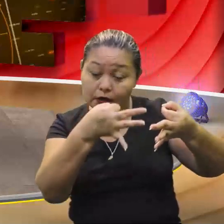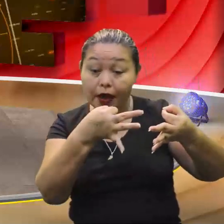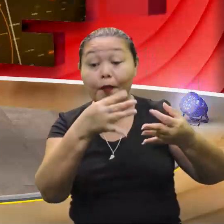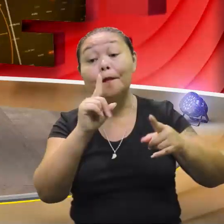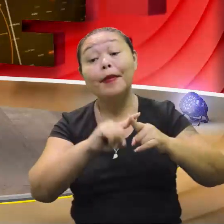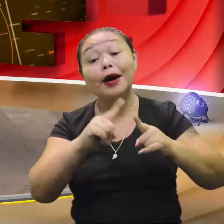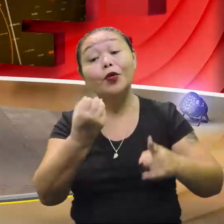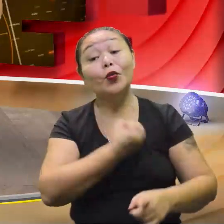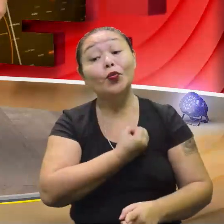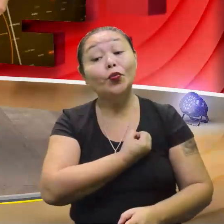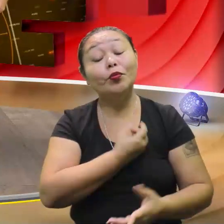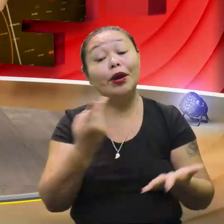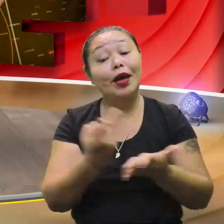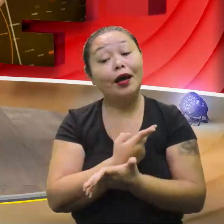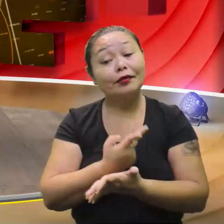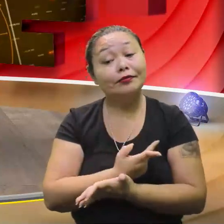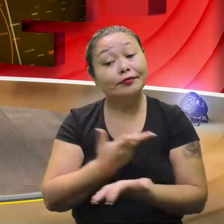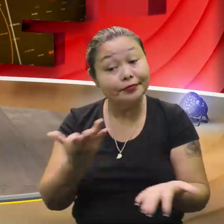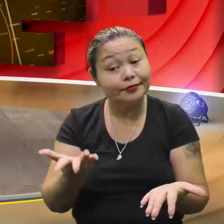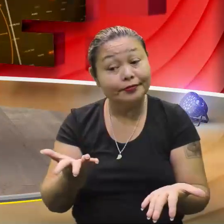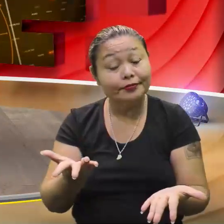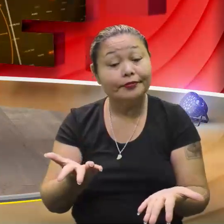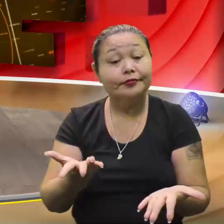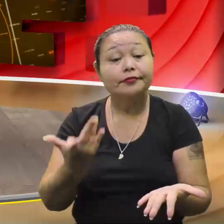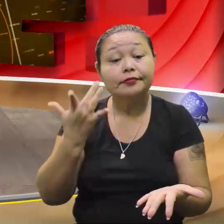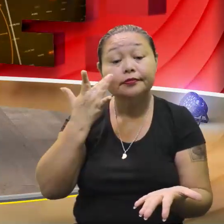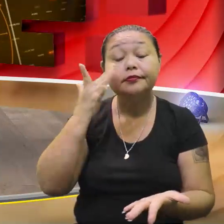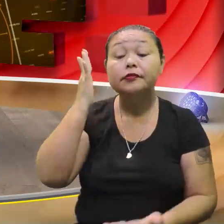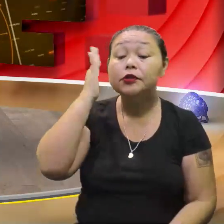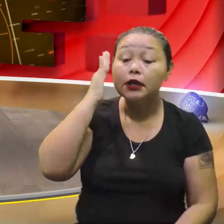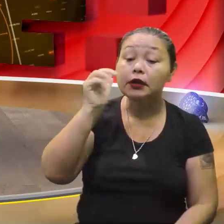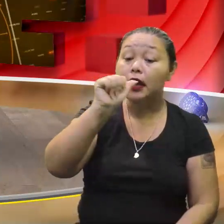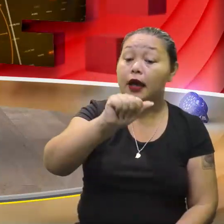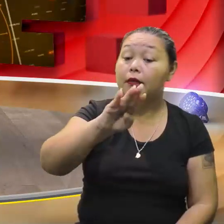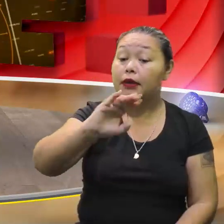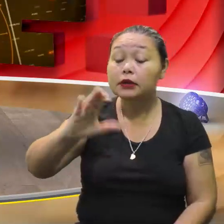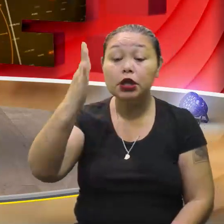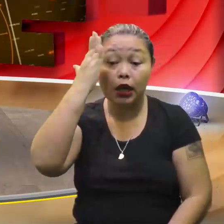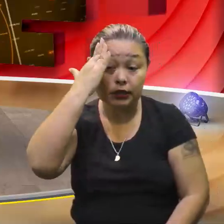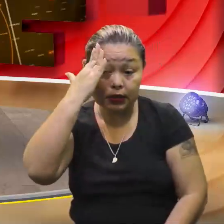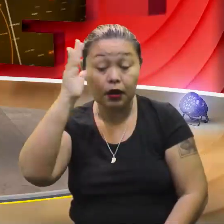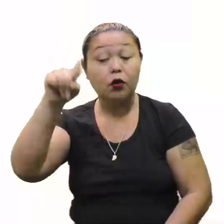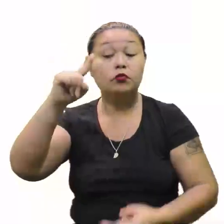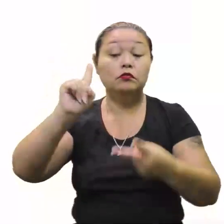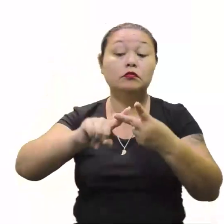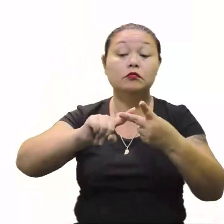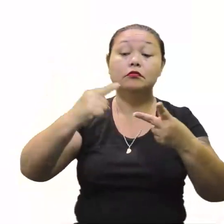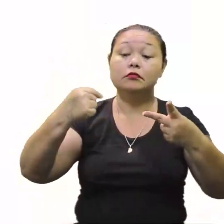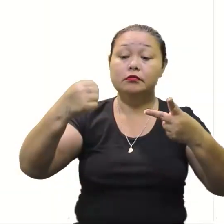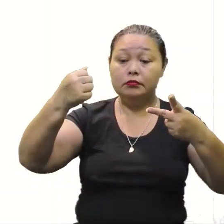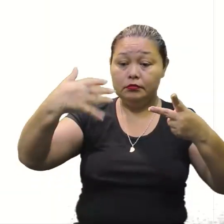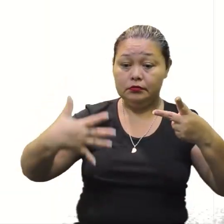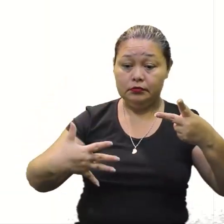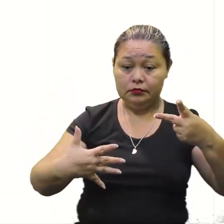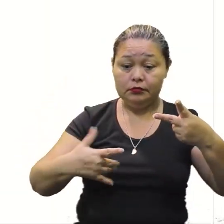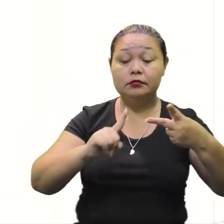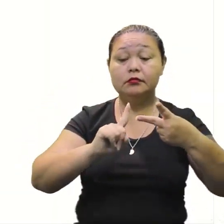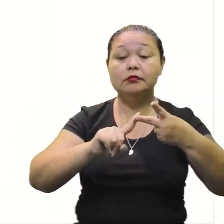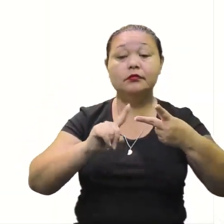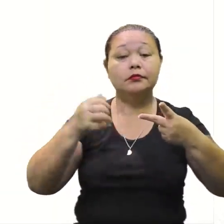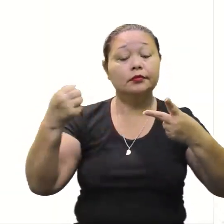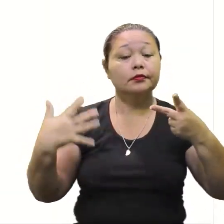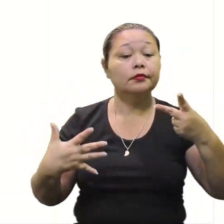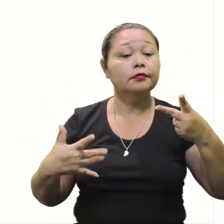número errado. É processo. Vamos junto, então. Identificamos quem é A, quem é B e quem é C, vamos ao segundo passo. Olha lá. No segundo